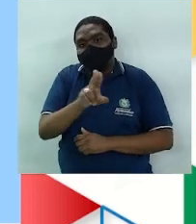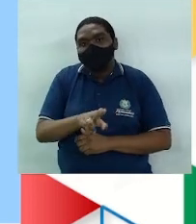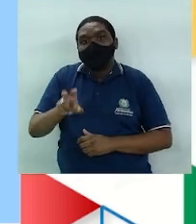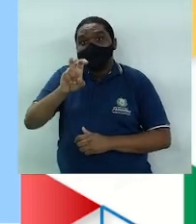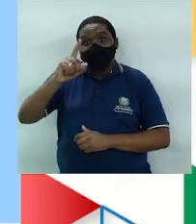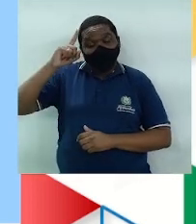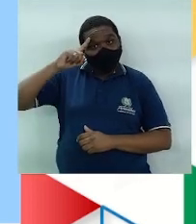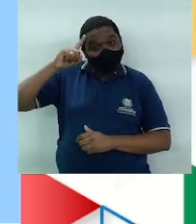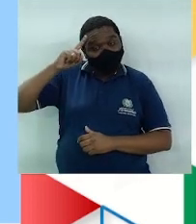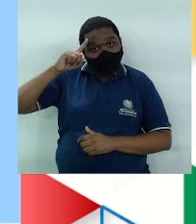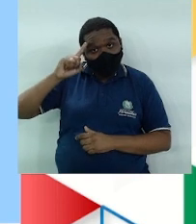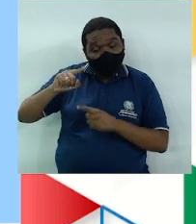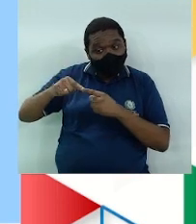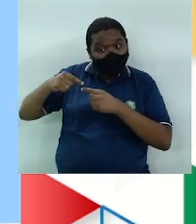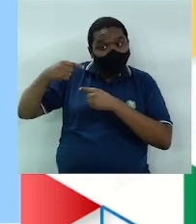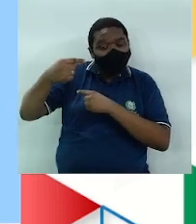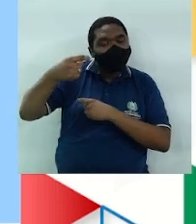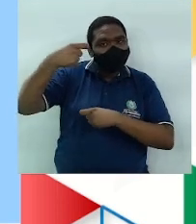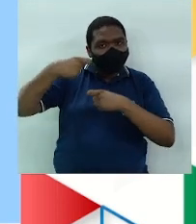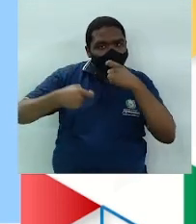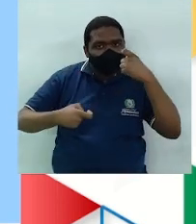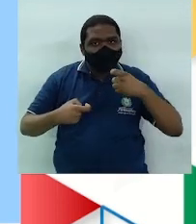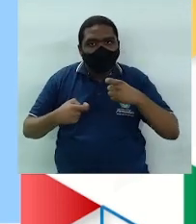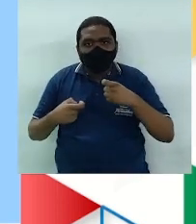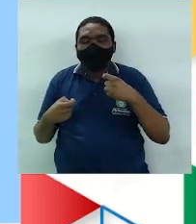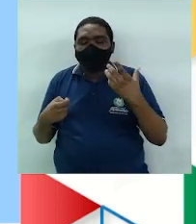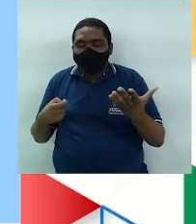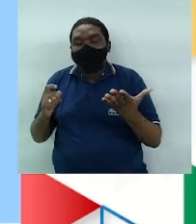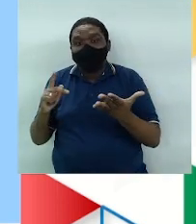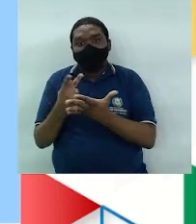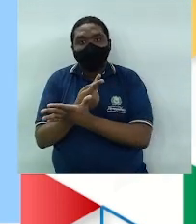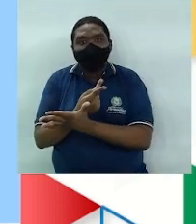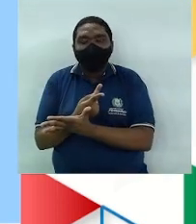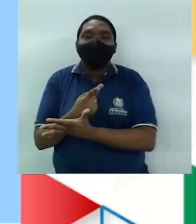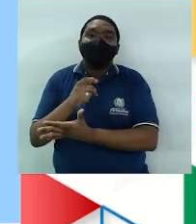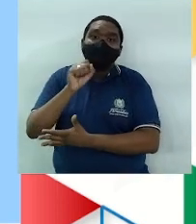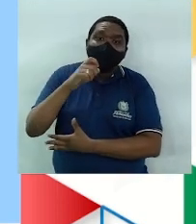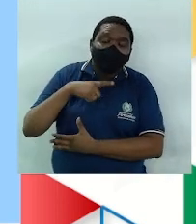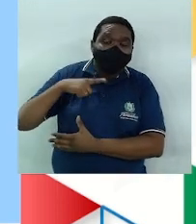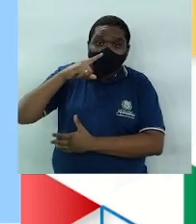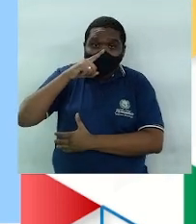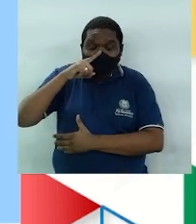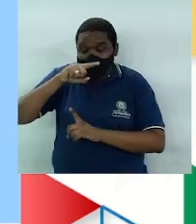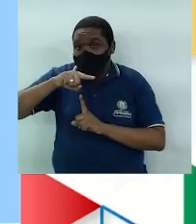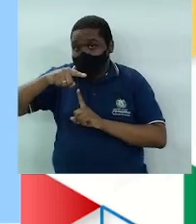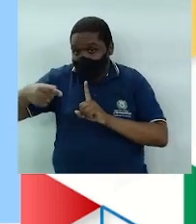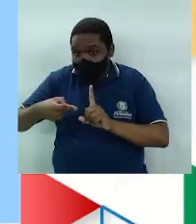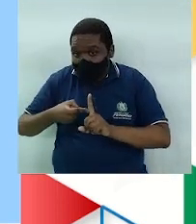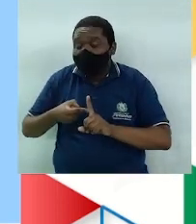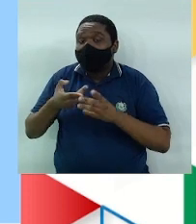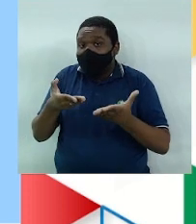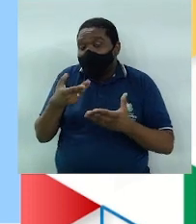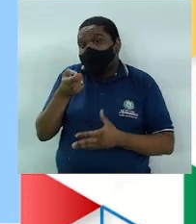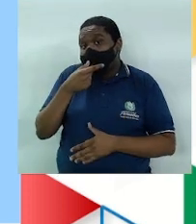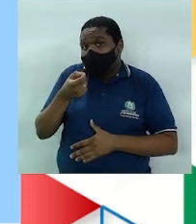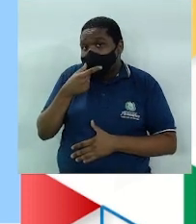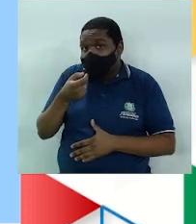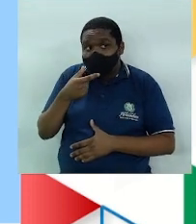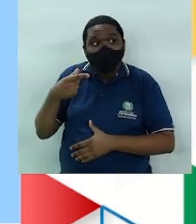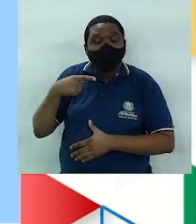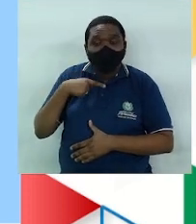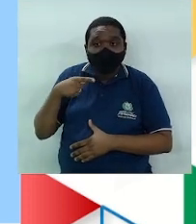5 dias depois da relação sexual ter acontecido e houver risco de gravidez. Estes comprimidos são